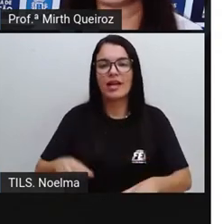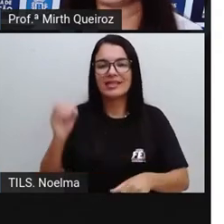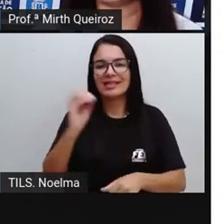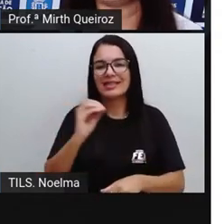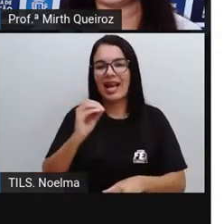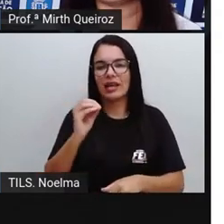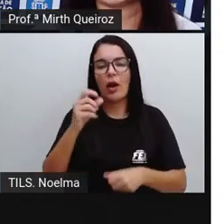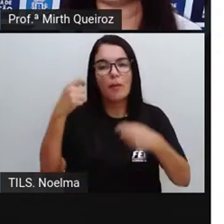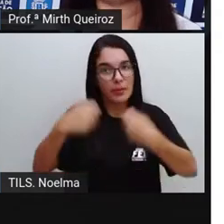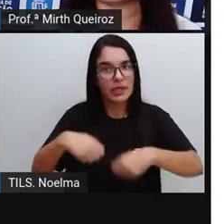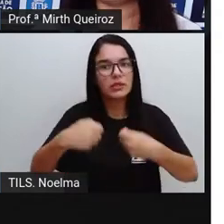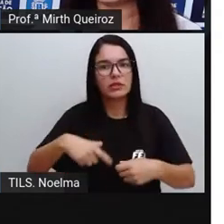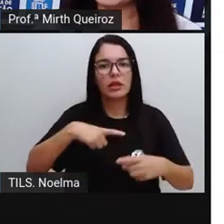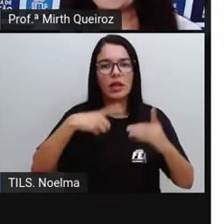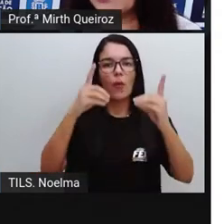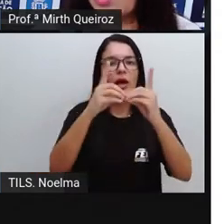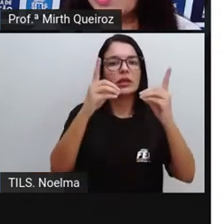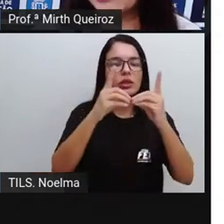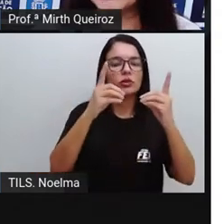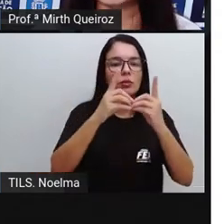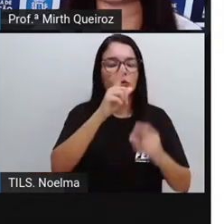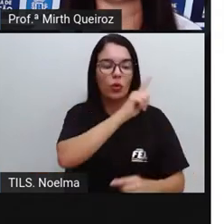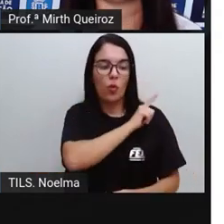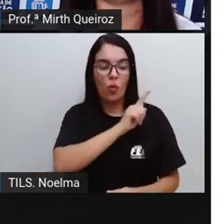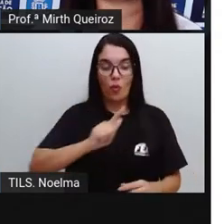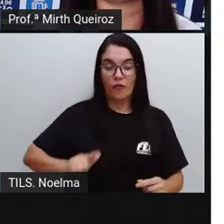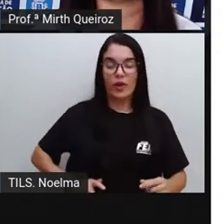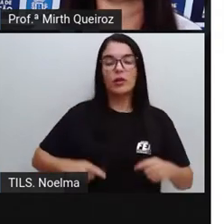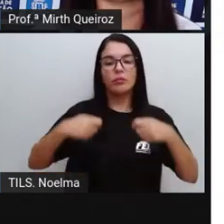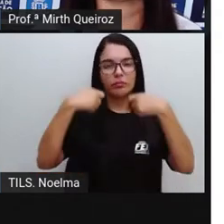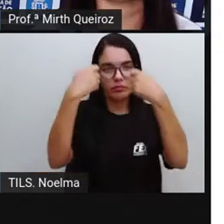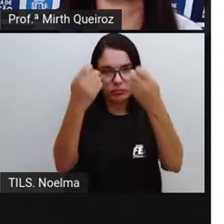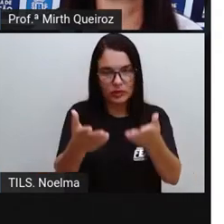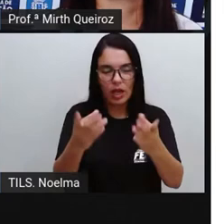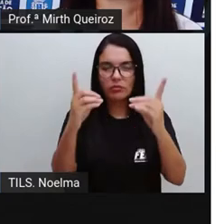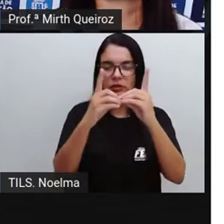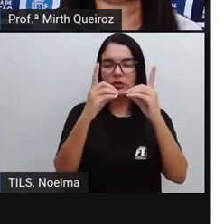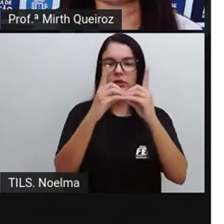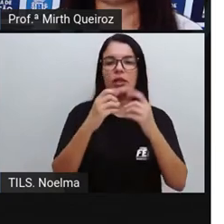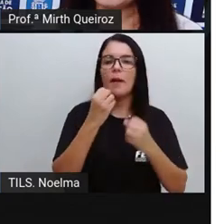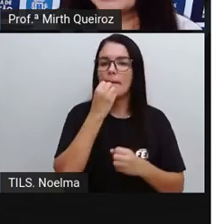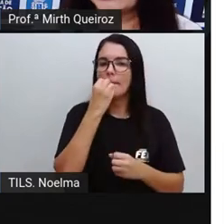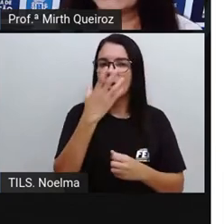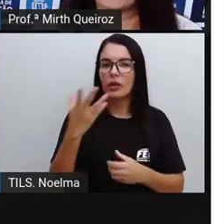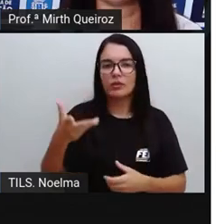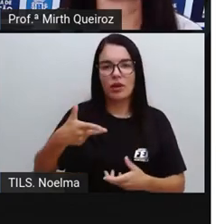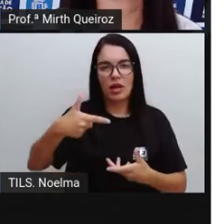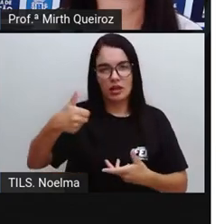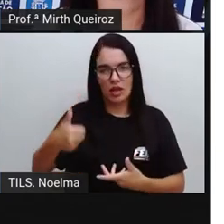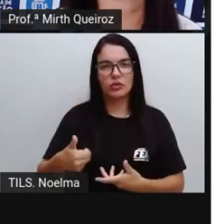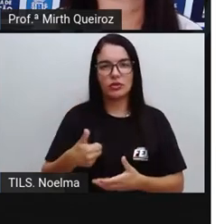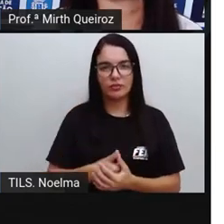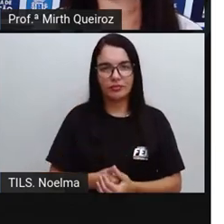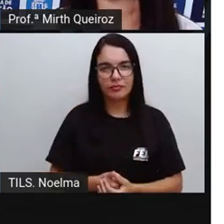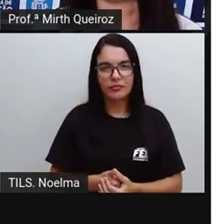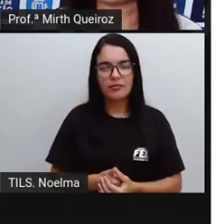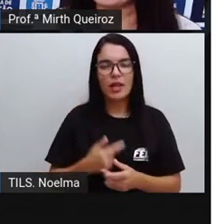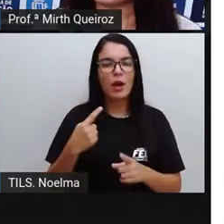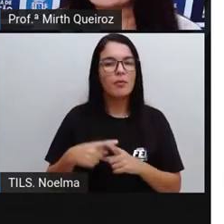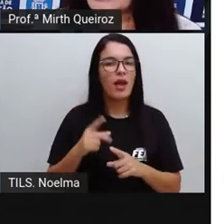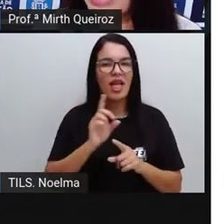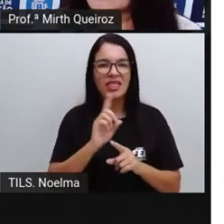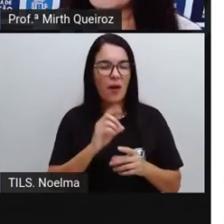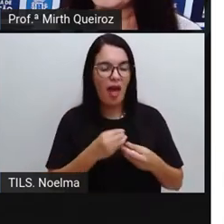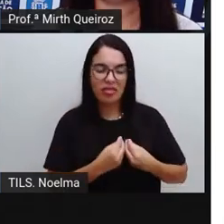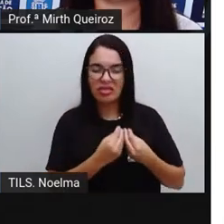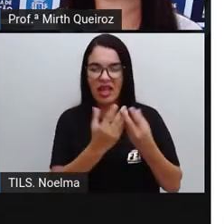atendimento Do serviço público E que esse atendimento Ele seja De qualidade Como eu disse Para vocês Não é